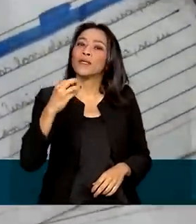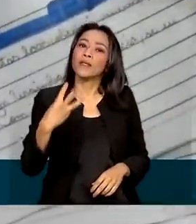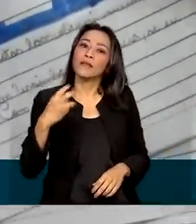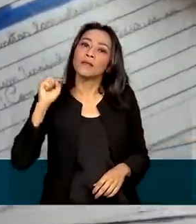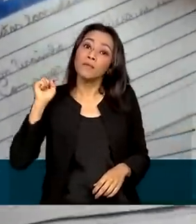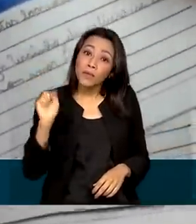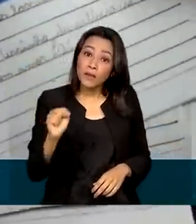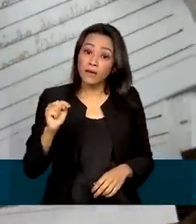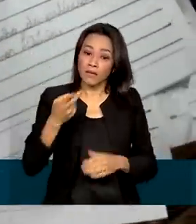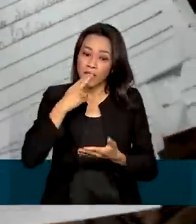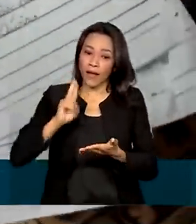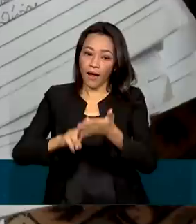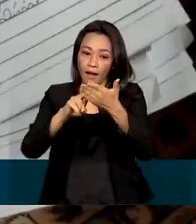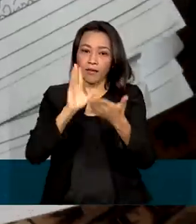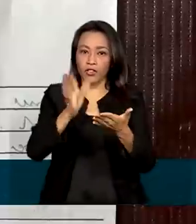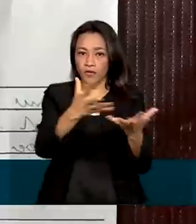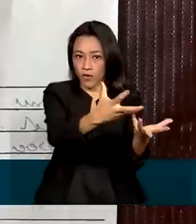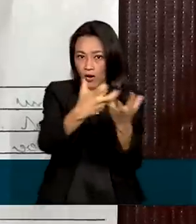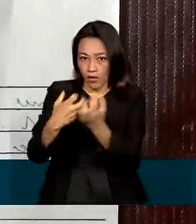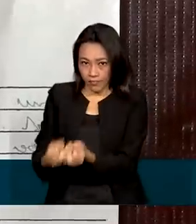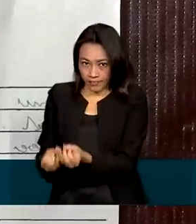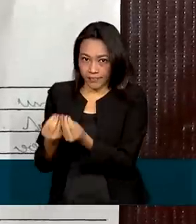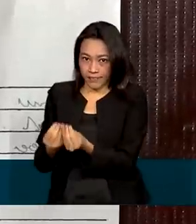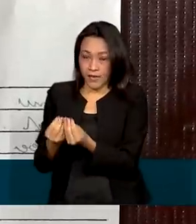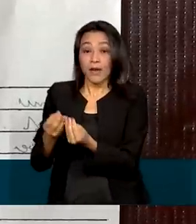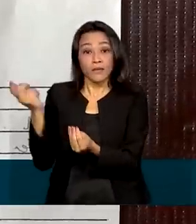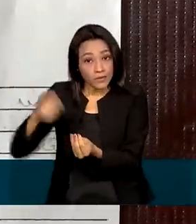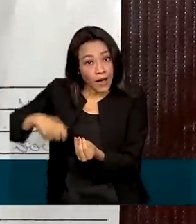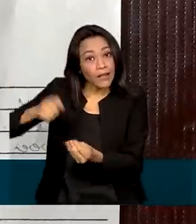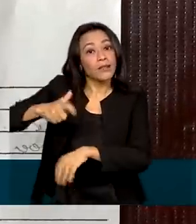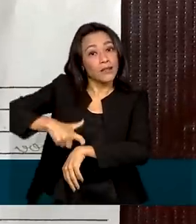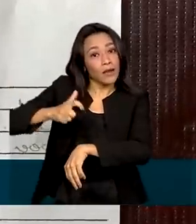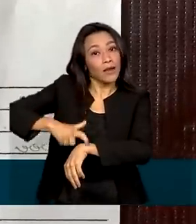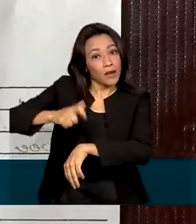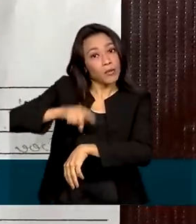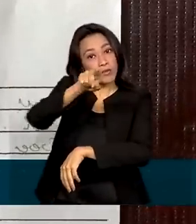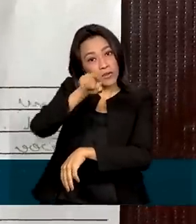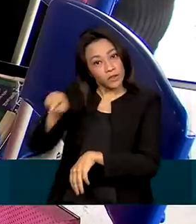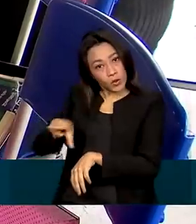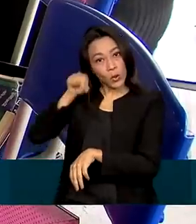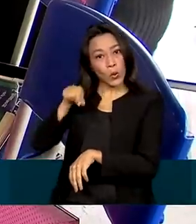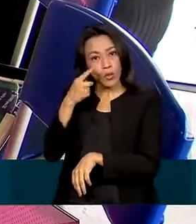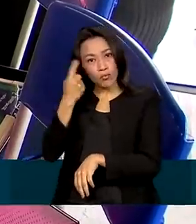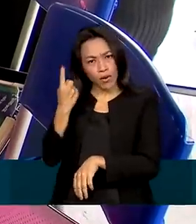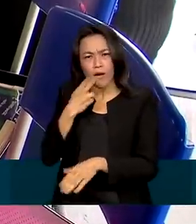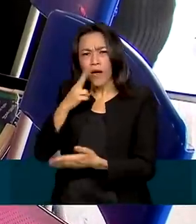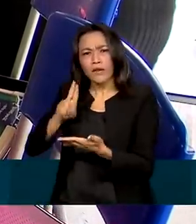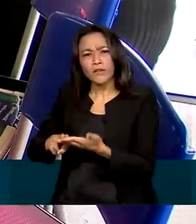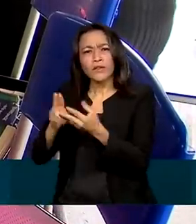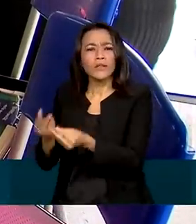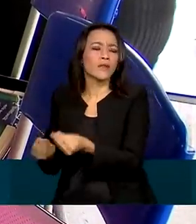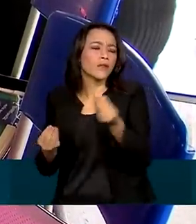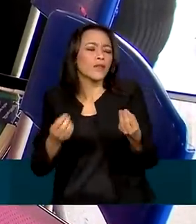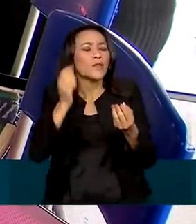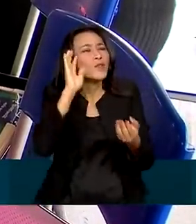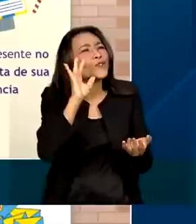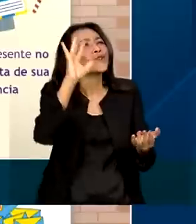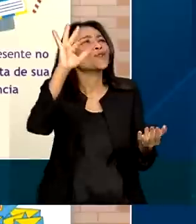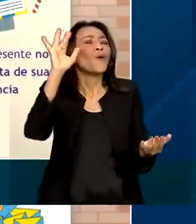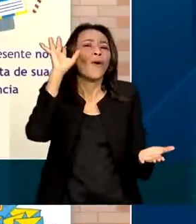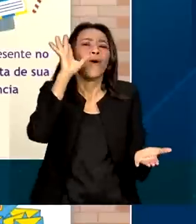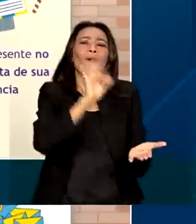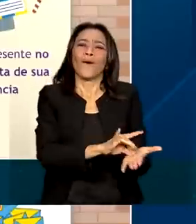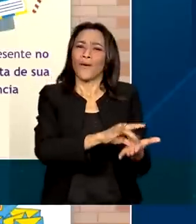na edição deste ano da campanha. E ainda dá tempo de adotar uma cartinha e realizar os sonhos de uma criança.